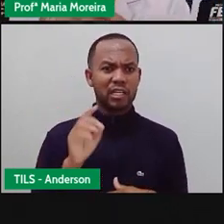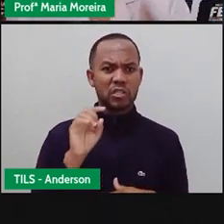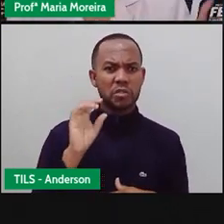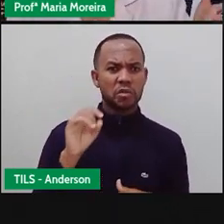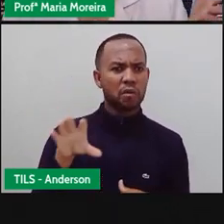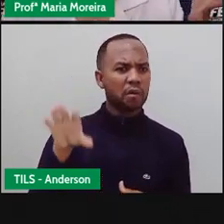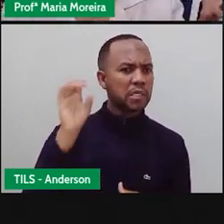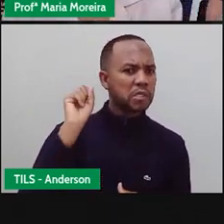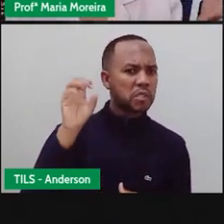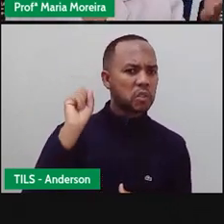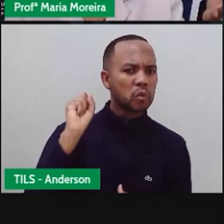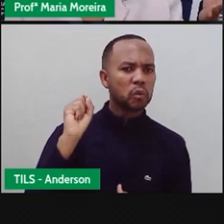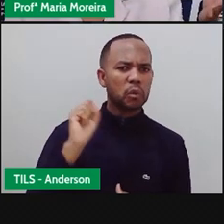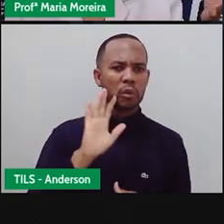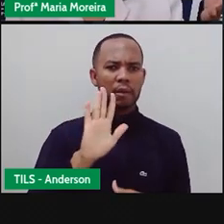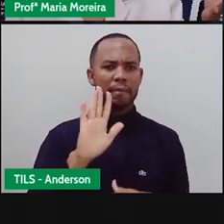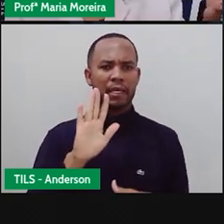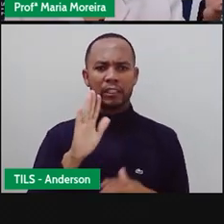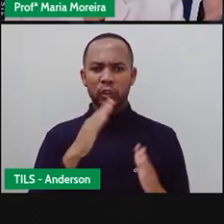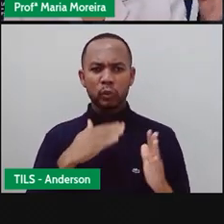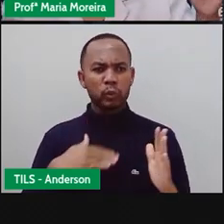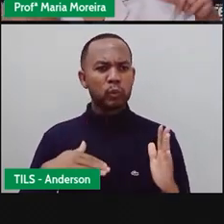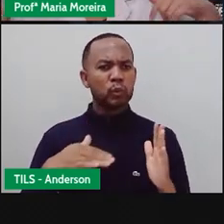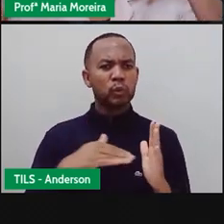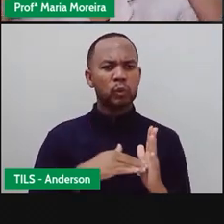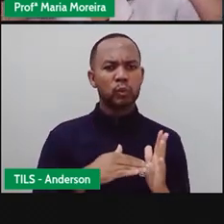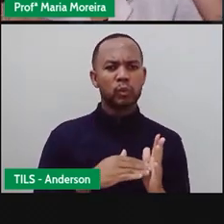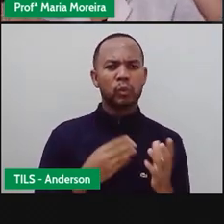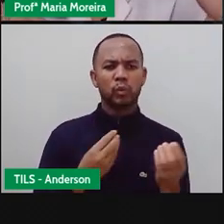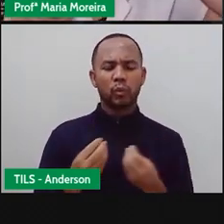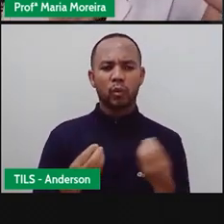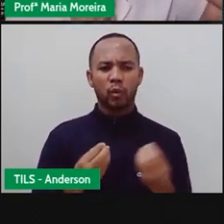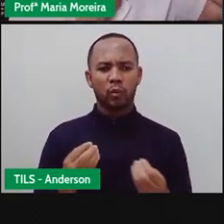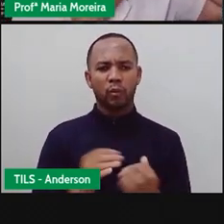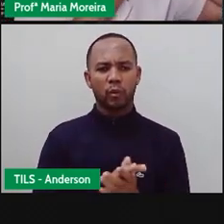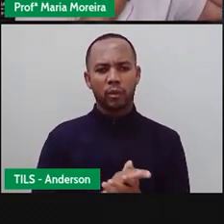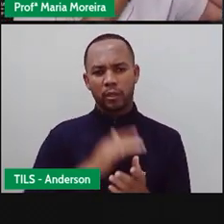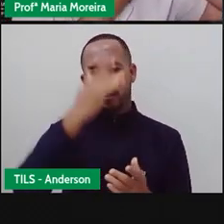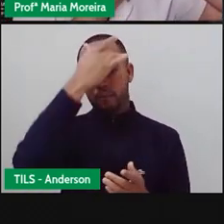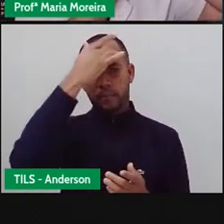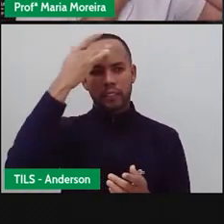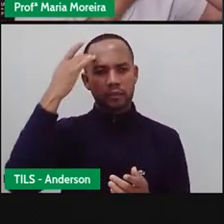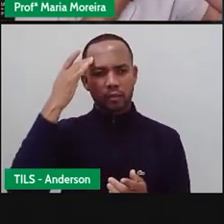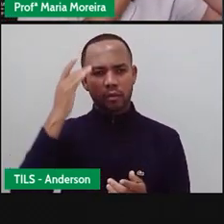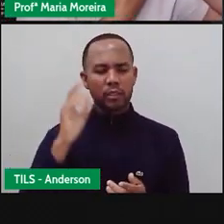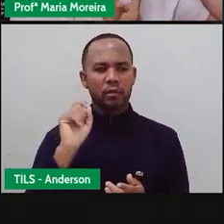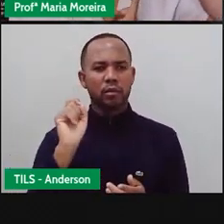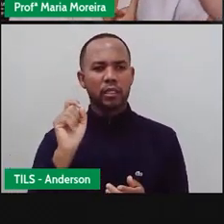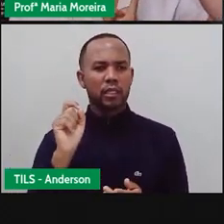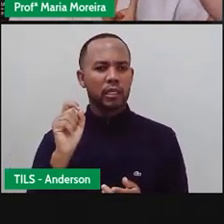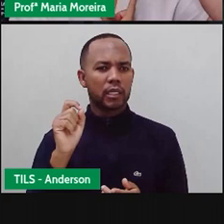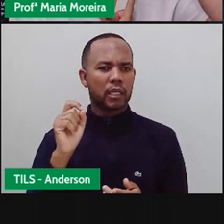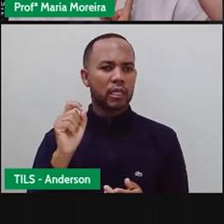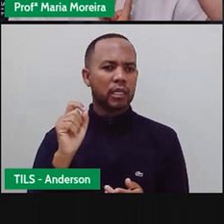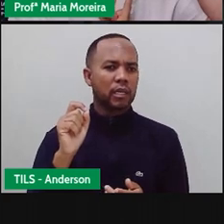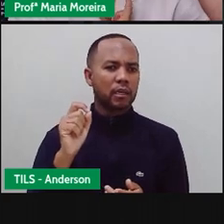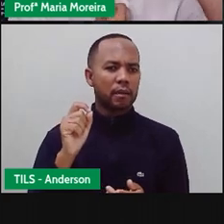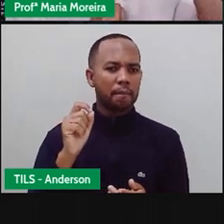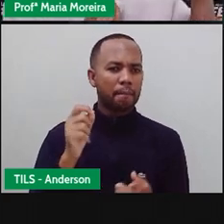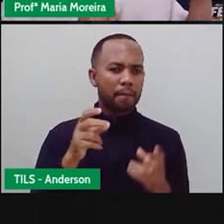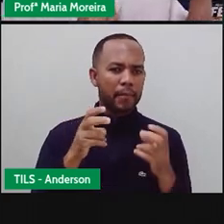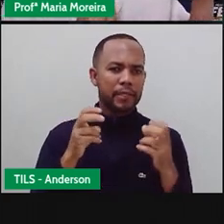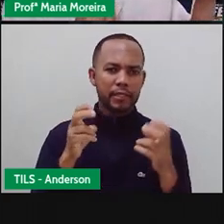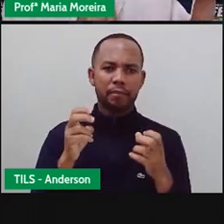mas com o que de fato tudo isso funciona? Exatamente, como é que as coisas acontecem, né, aqui dentro, você sabe?